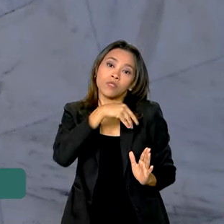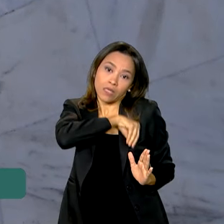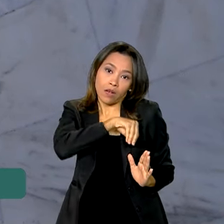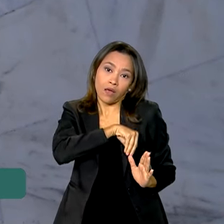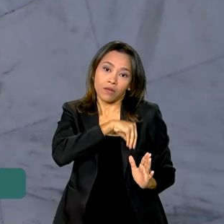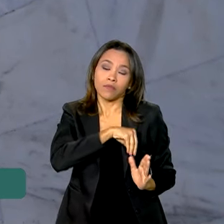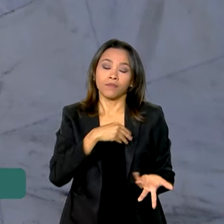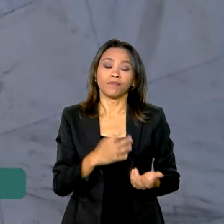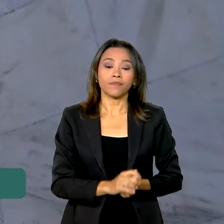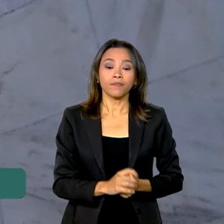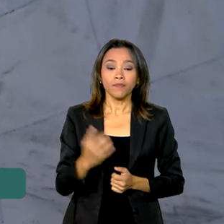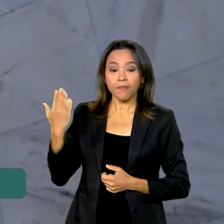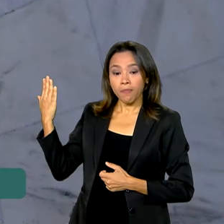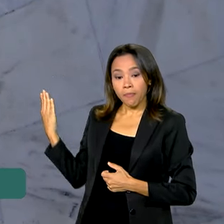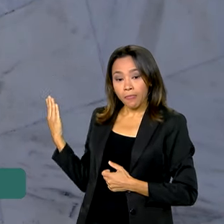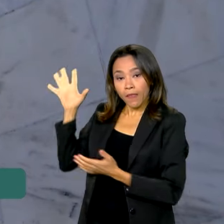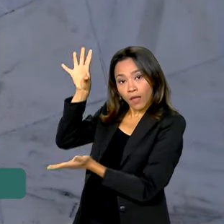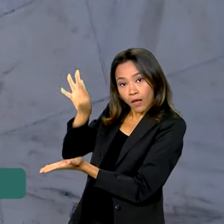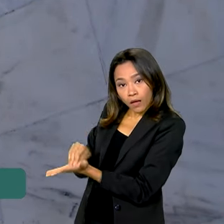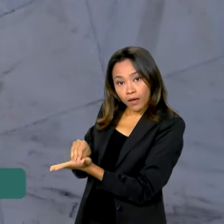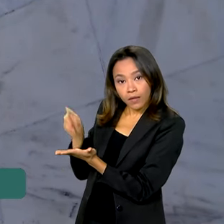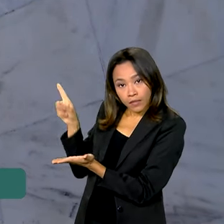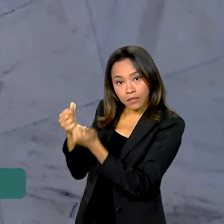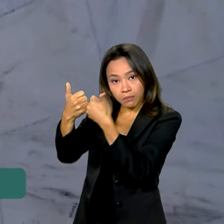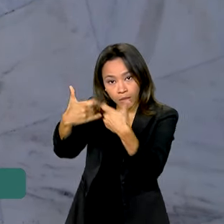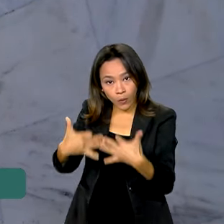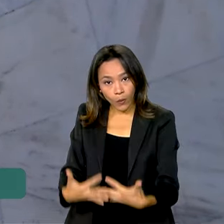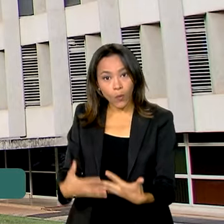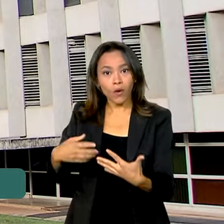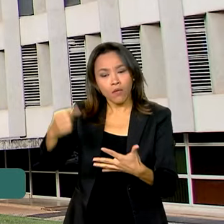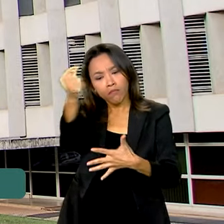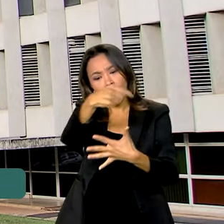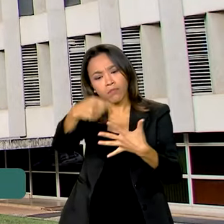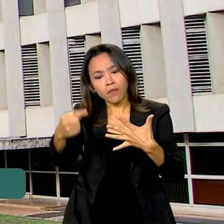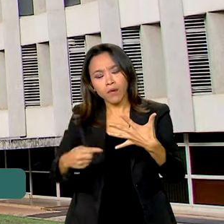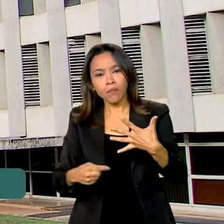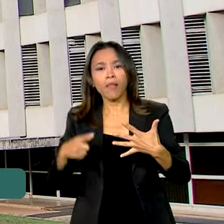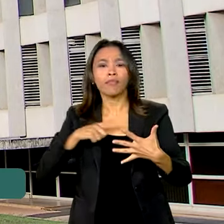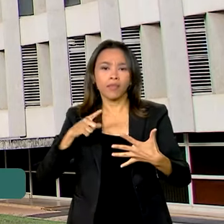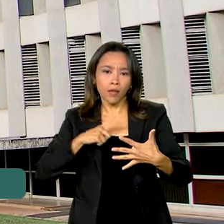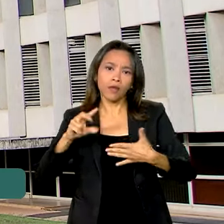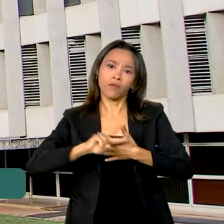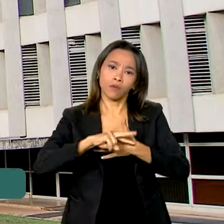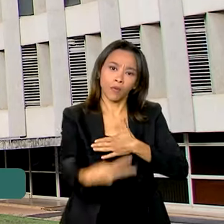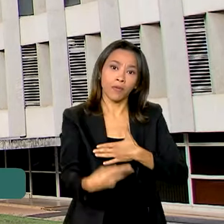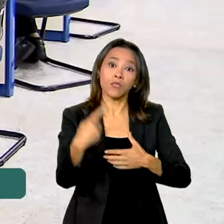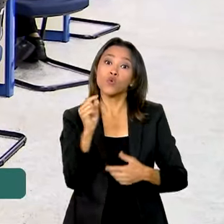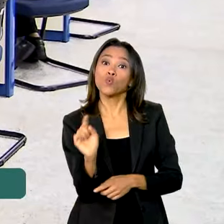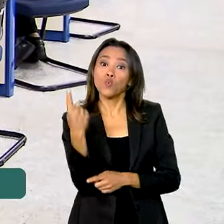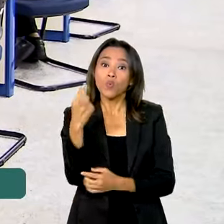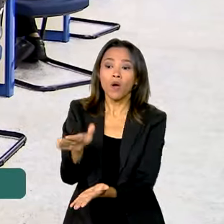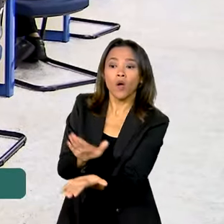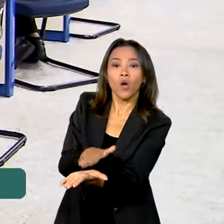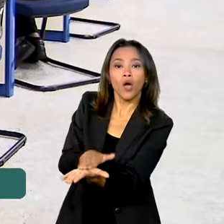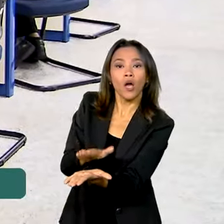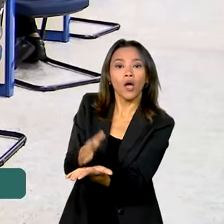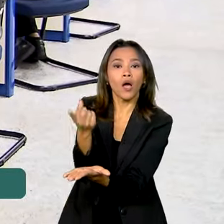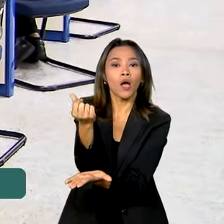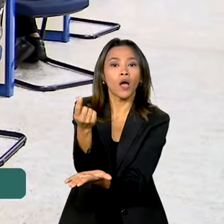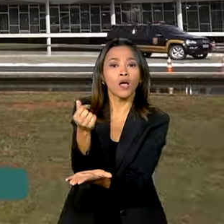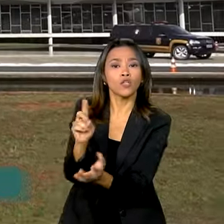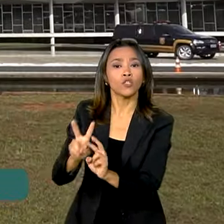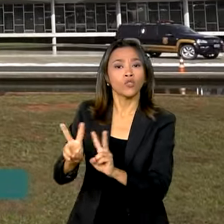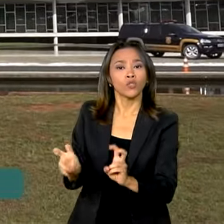Segundo a Receita Federal, vários fatores influenciaram no resultado. Um deles foi a cobrança de impostos sobre os fundos